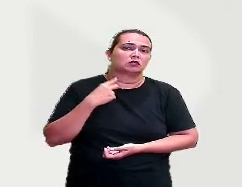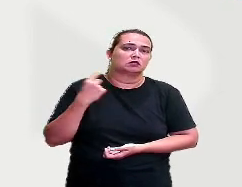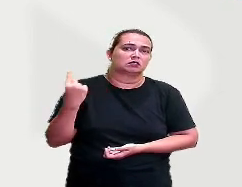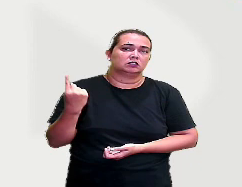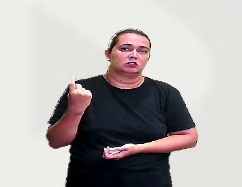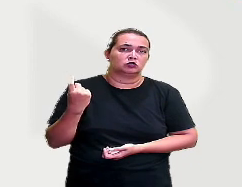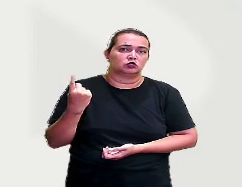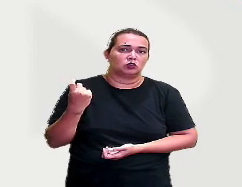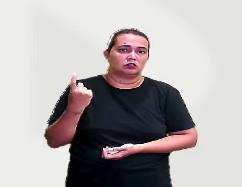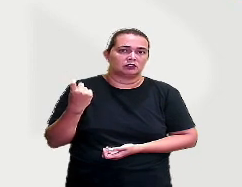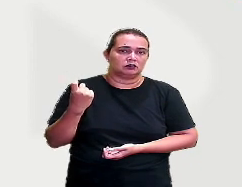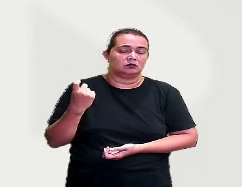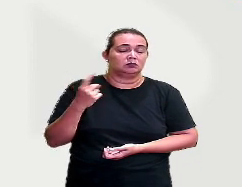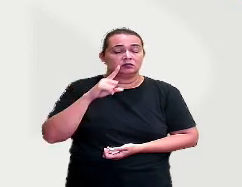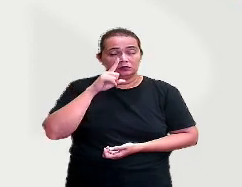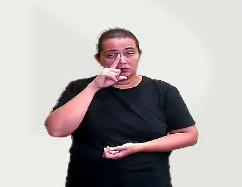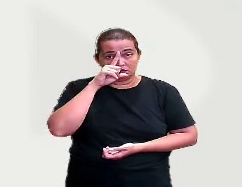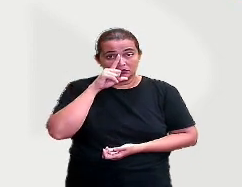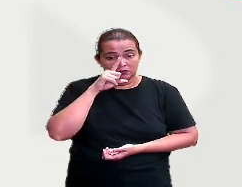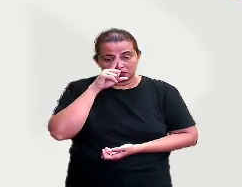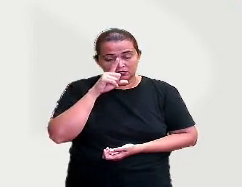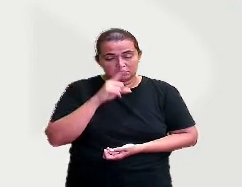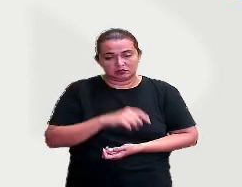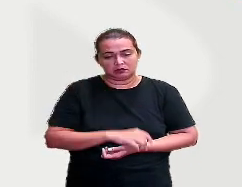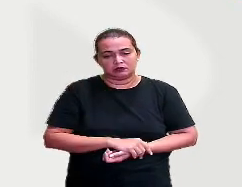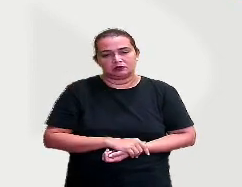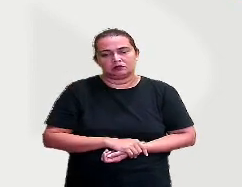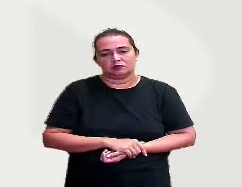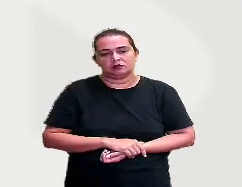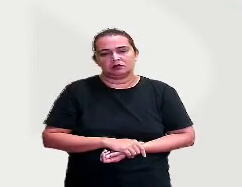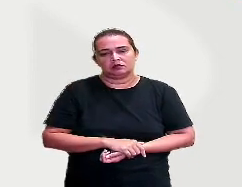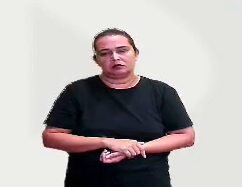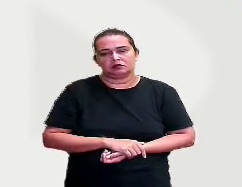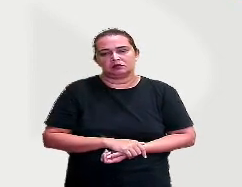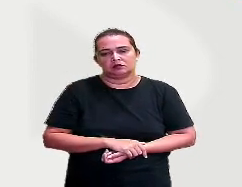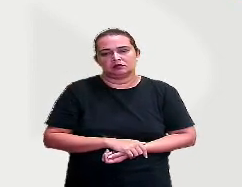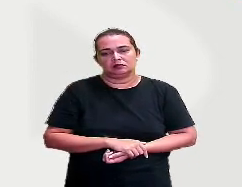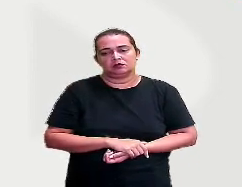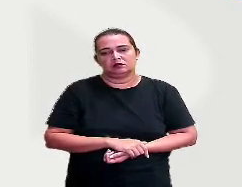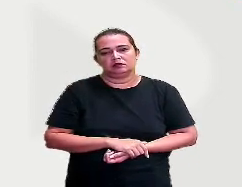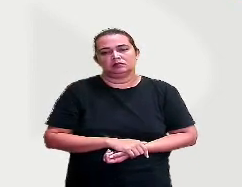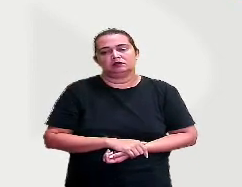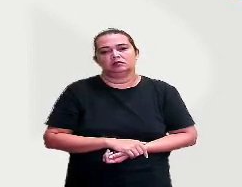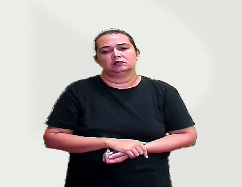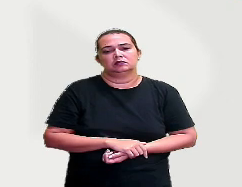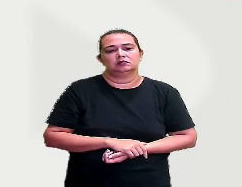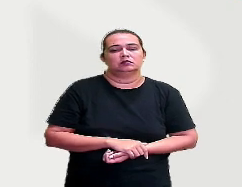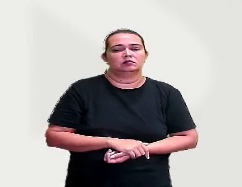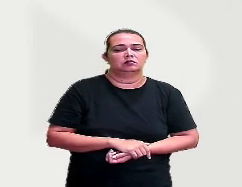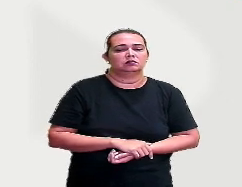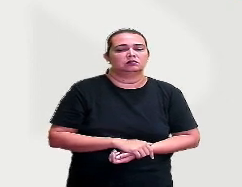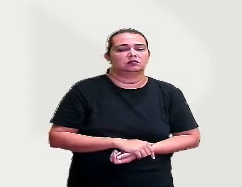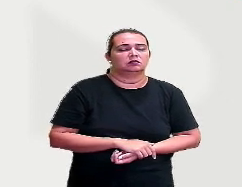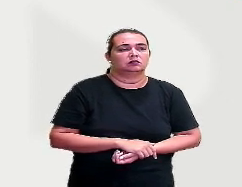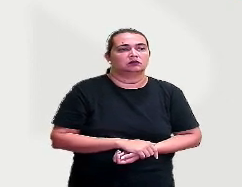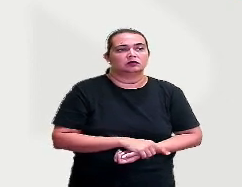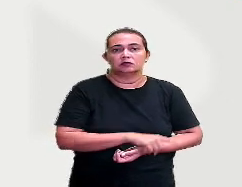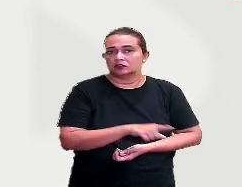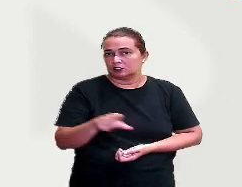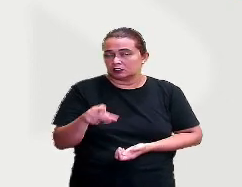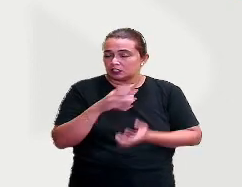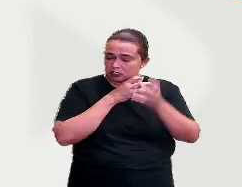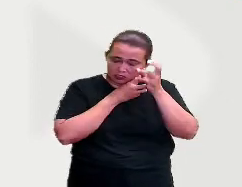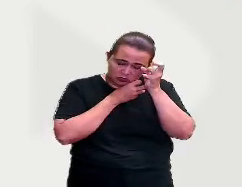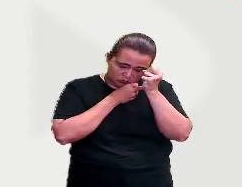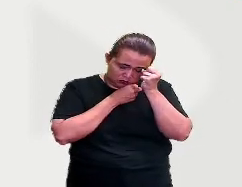perigoso. Então, não vamos marcar um X aqui. E dormir, gente? E aí? Vocês dormiam quando vocês eram